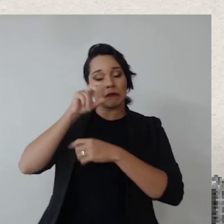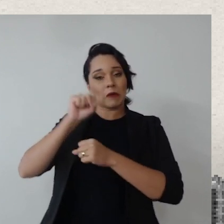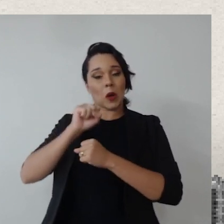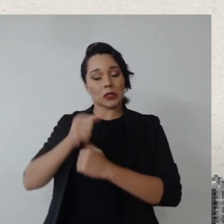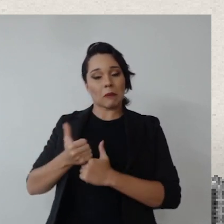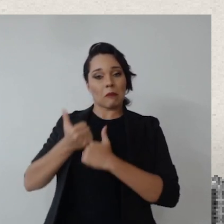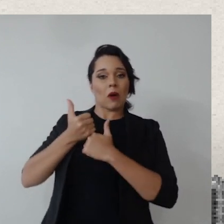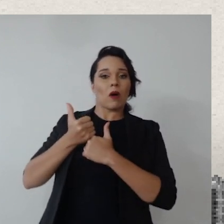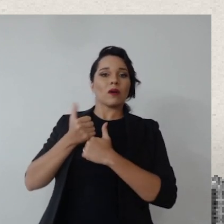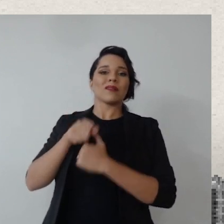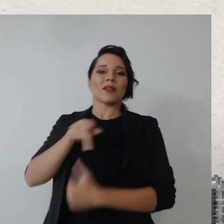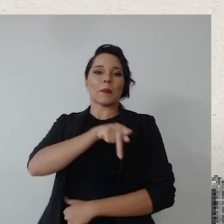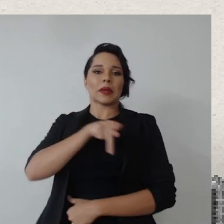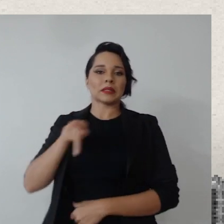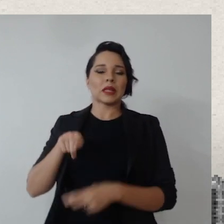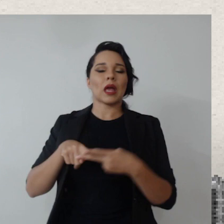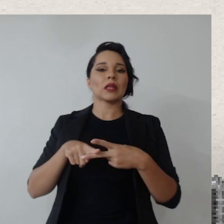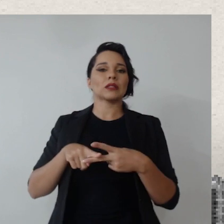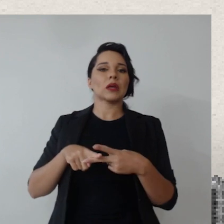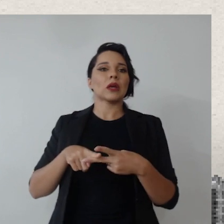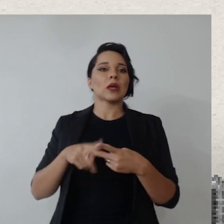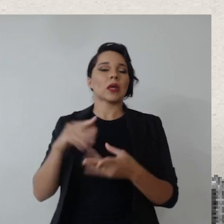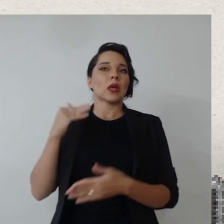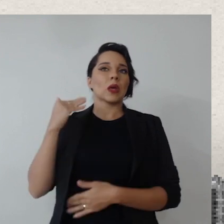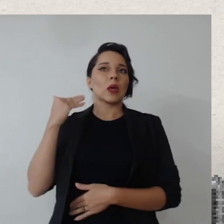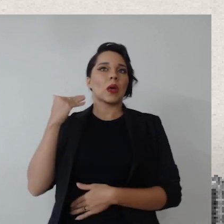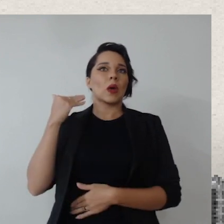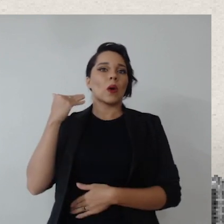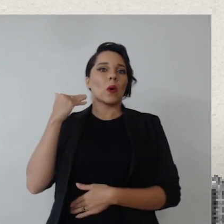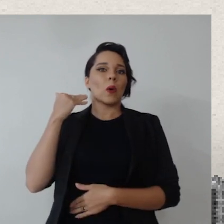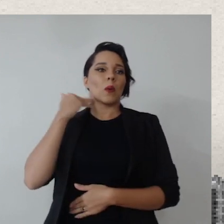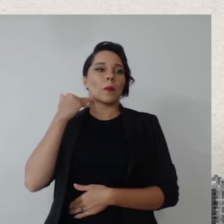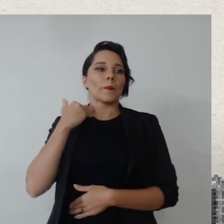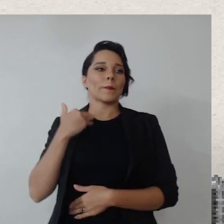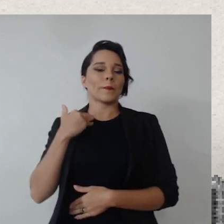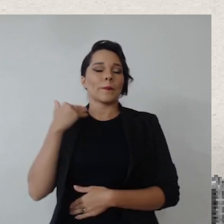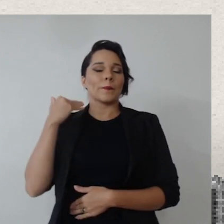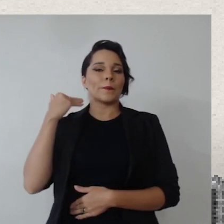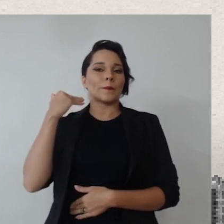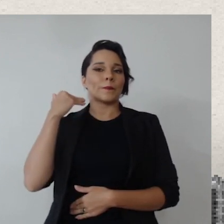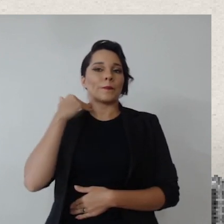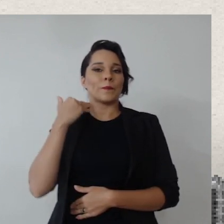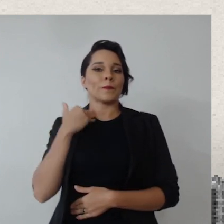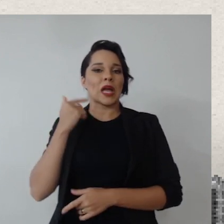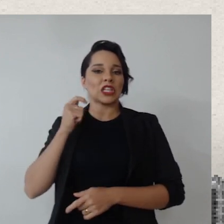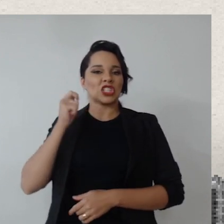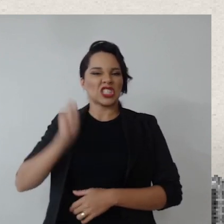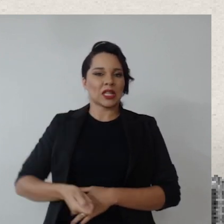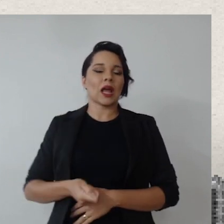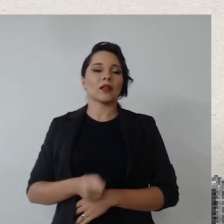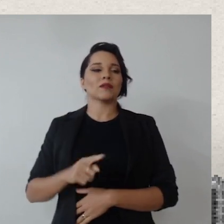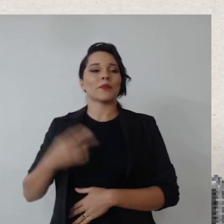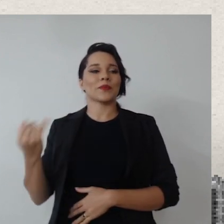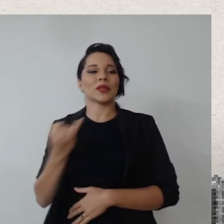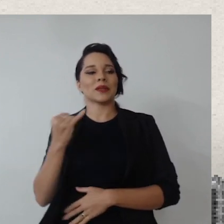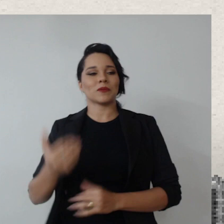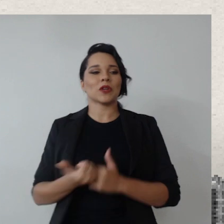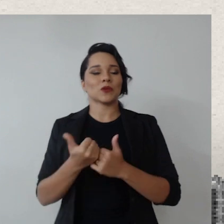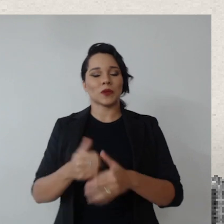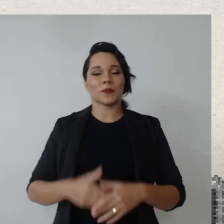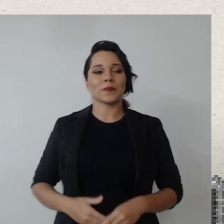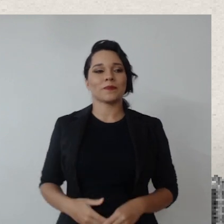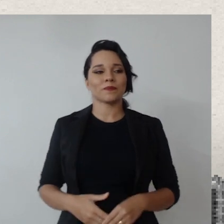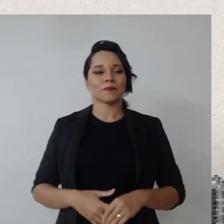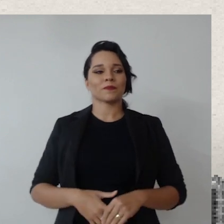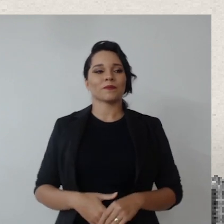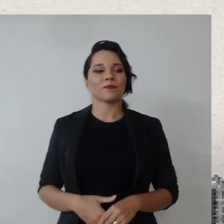forte, né, hoje a gente tem um presidente e um magistrado, então acho que isso ajuda, ajuda bastante, não se a